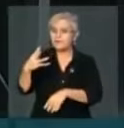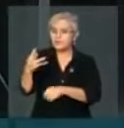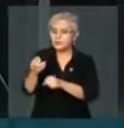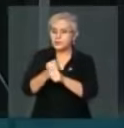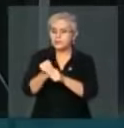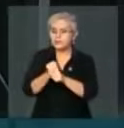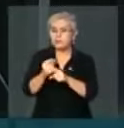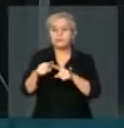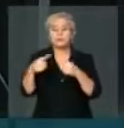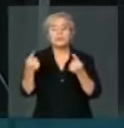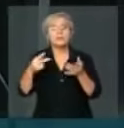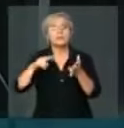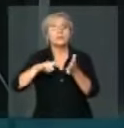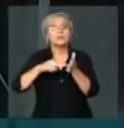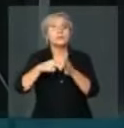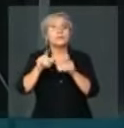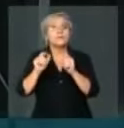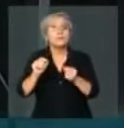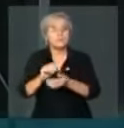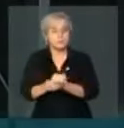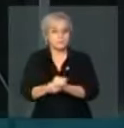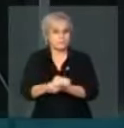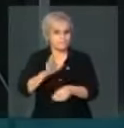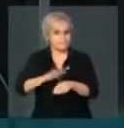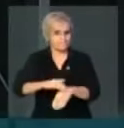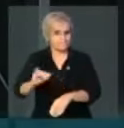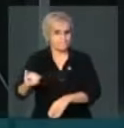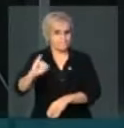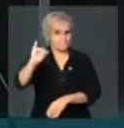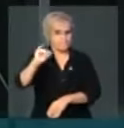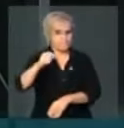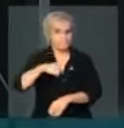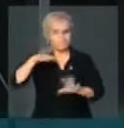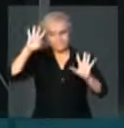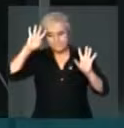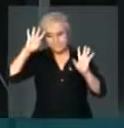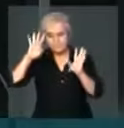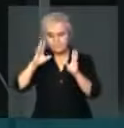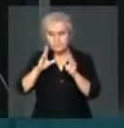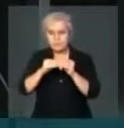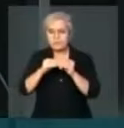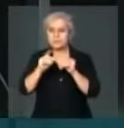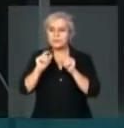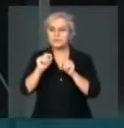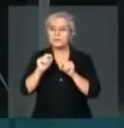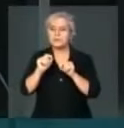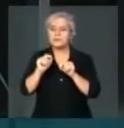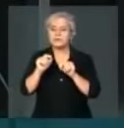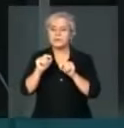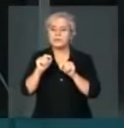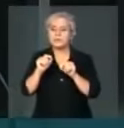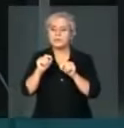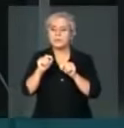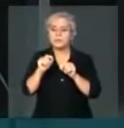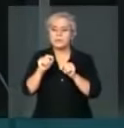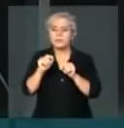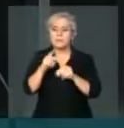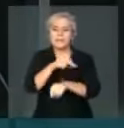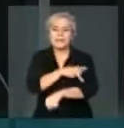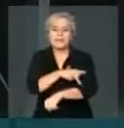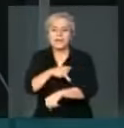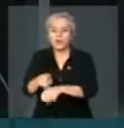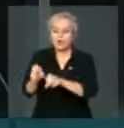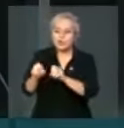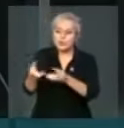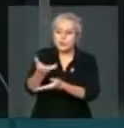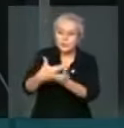disso? O mais importante é o sentido pedagógico do Código Penal. Se,